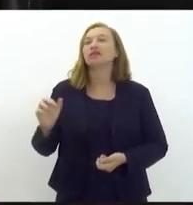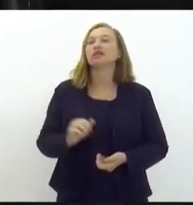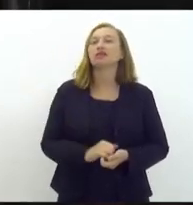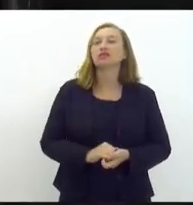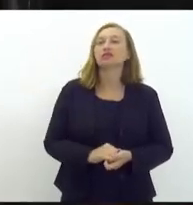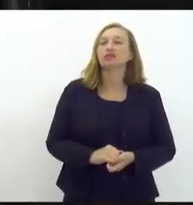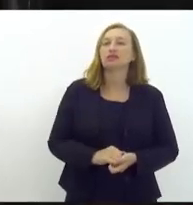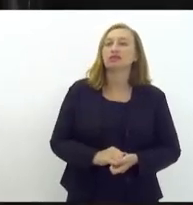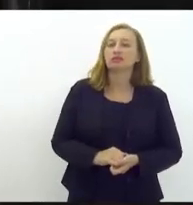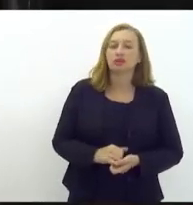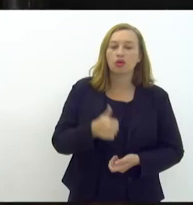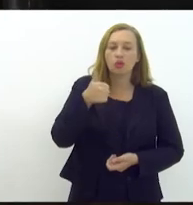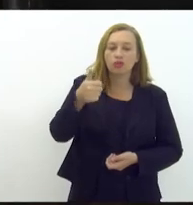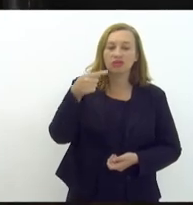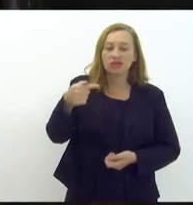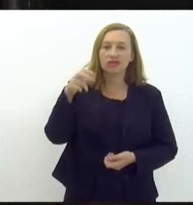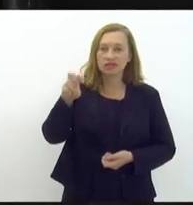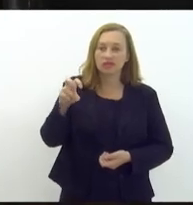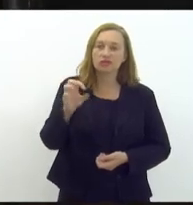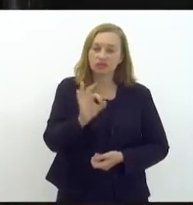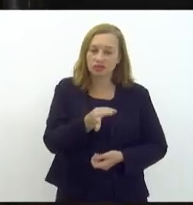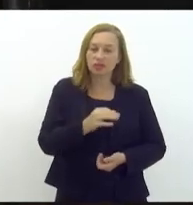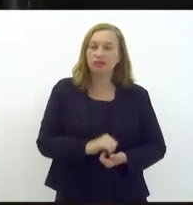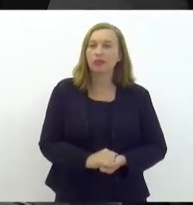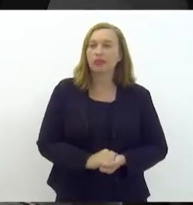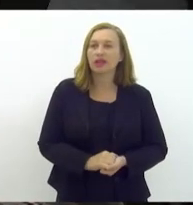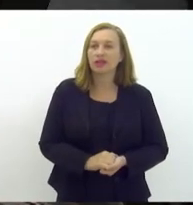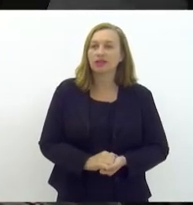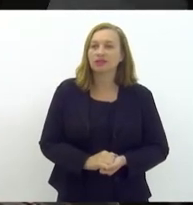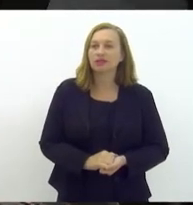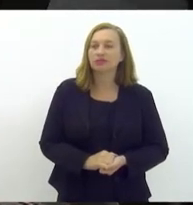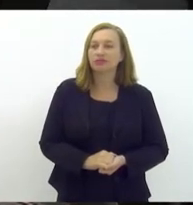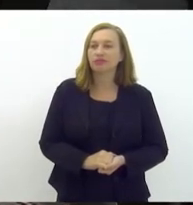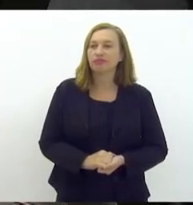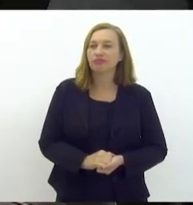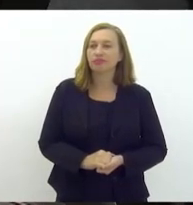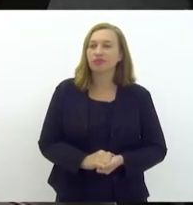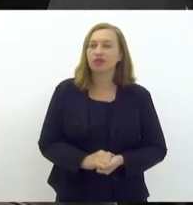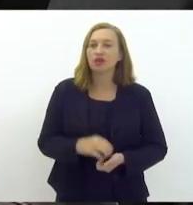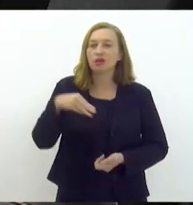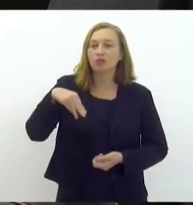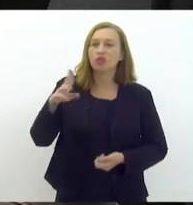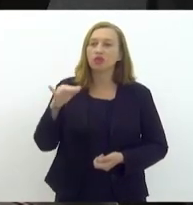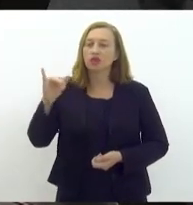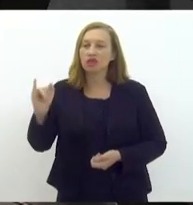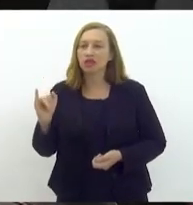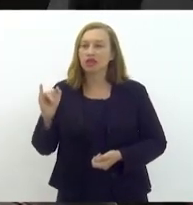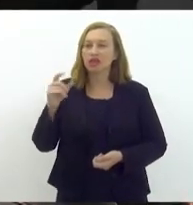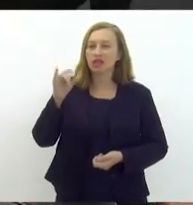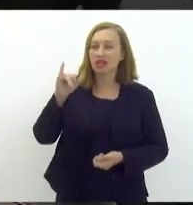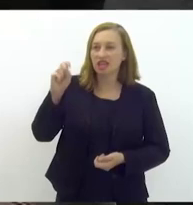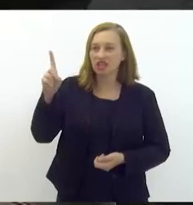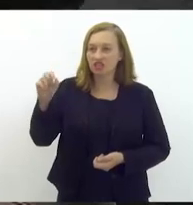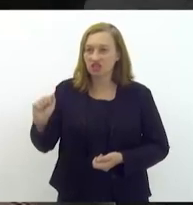Esse é no 175. Isso. No 175. É, 175. Munir, Índia Armelal.